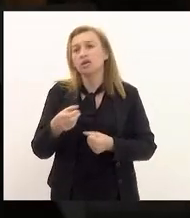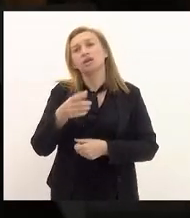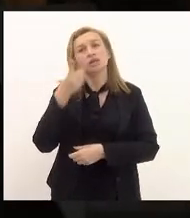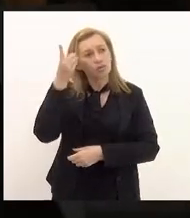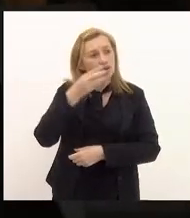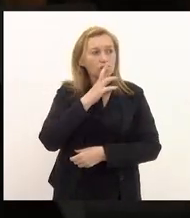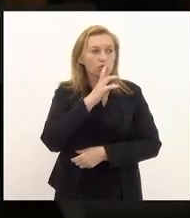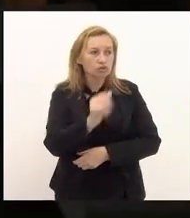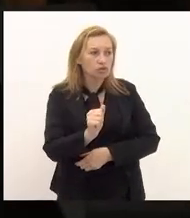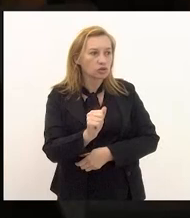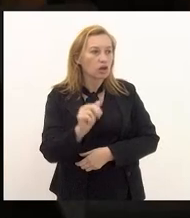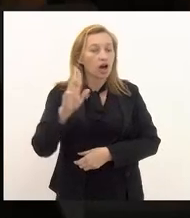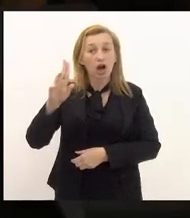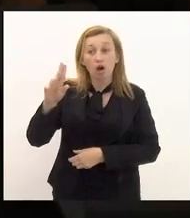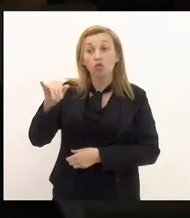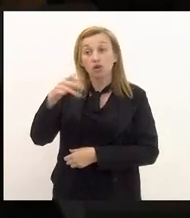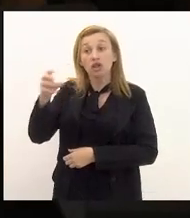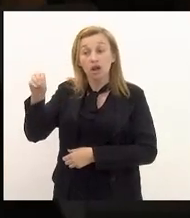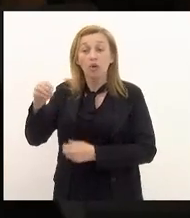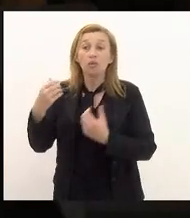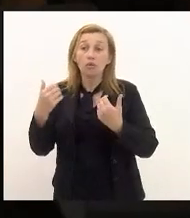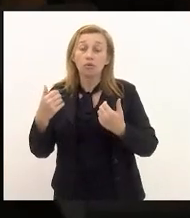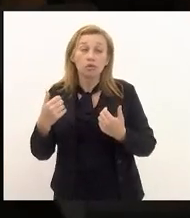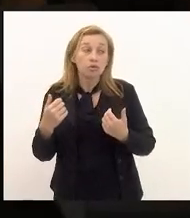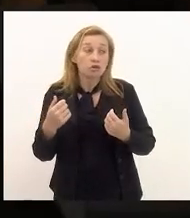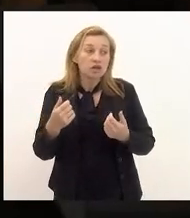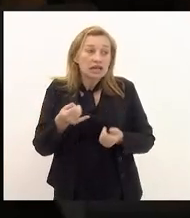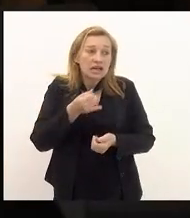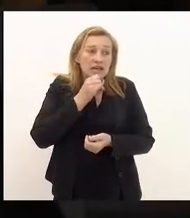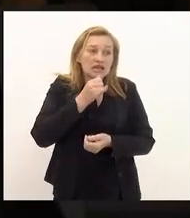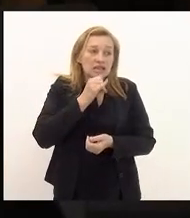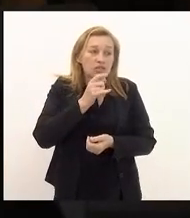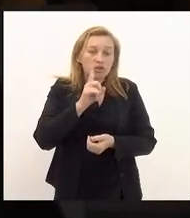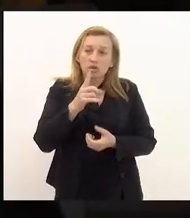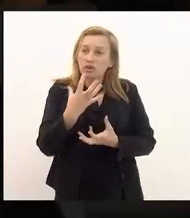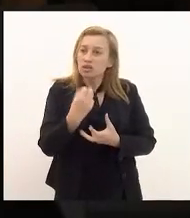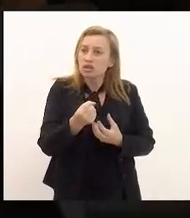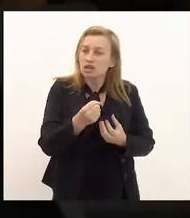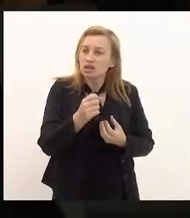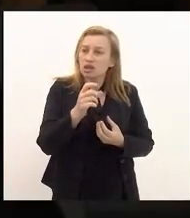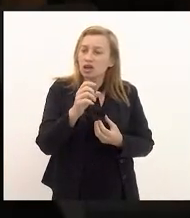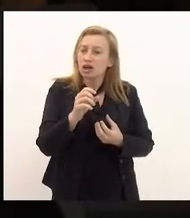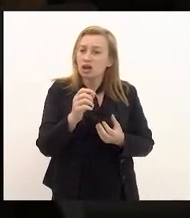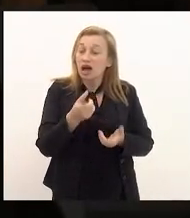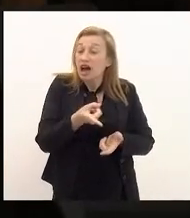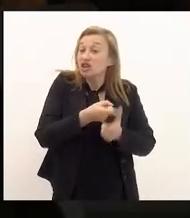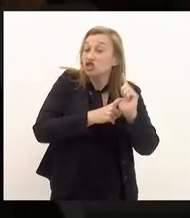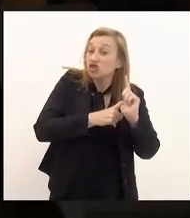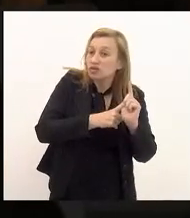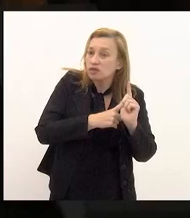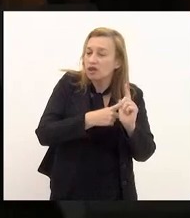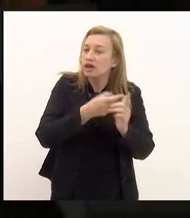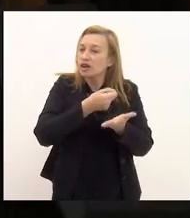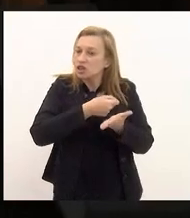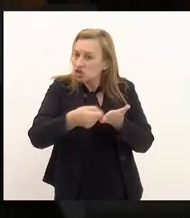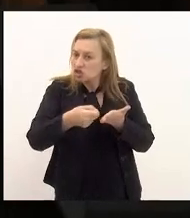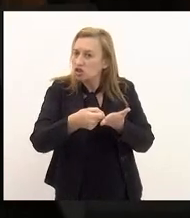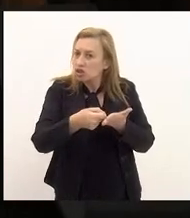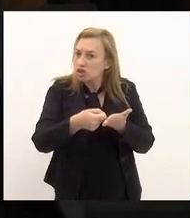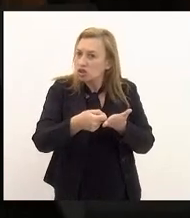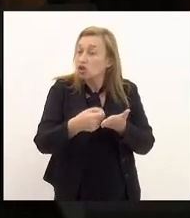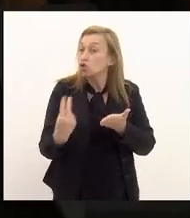se a União não assume por exemplo a titularidade dos certificados da dívida inscrita dos